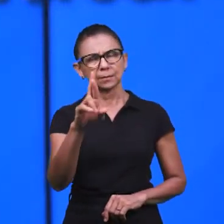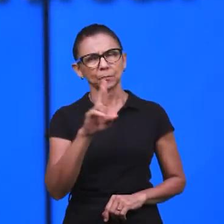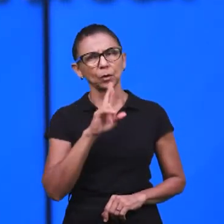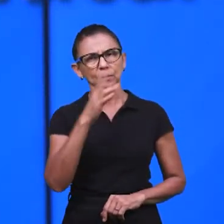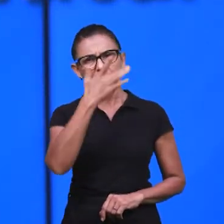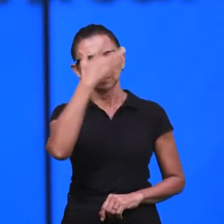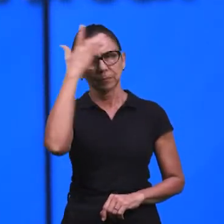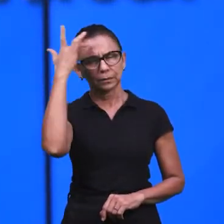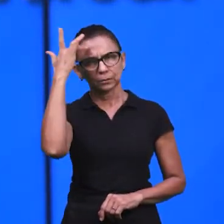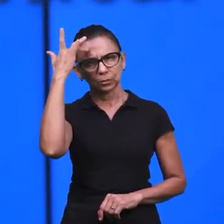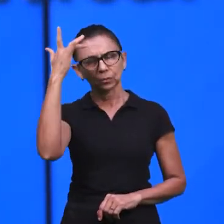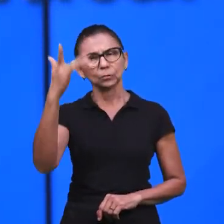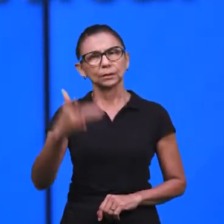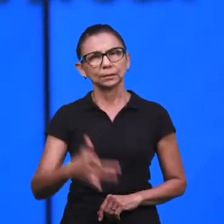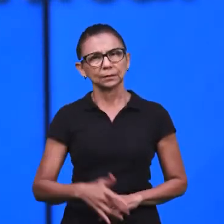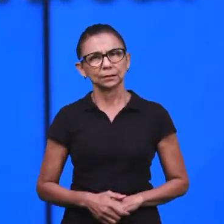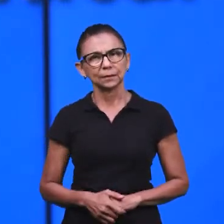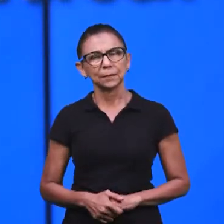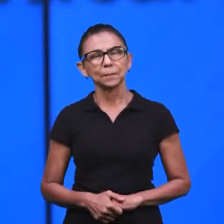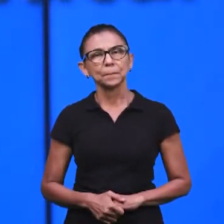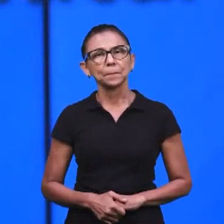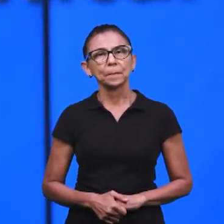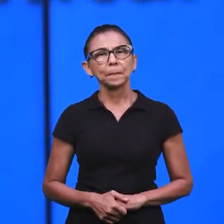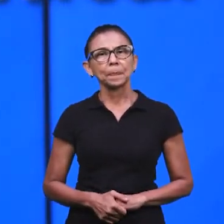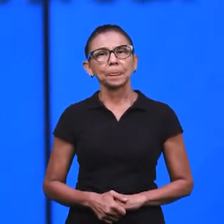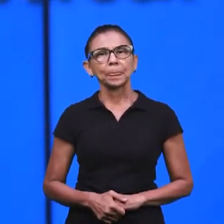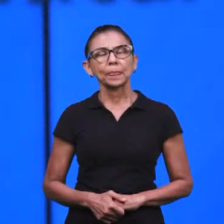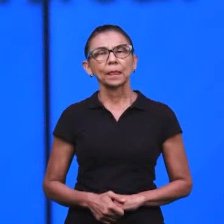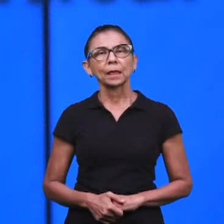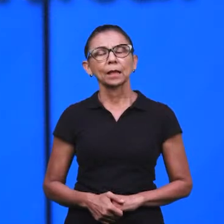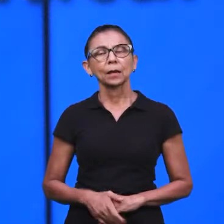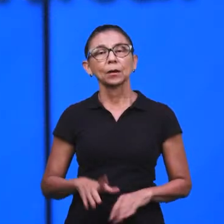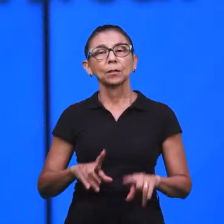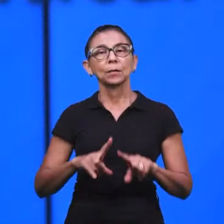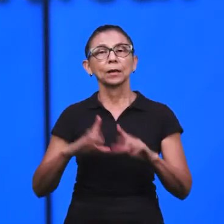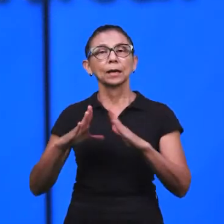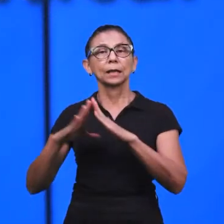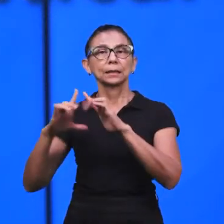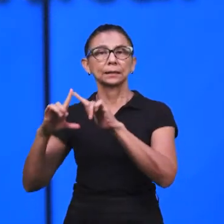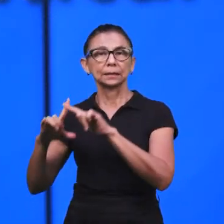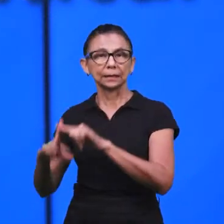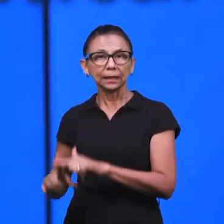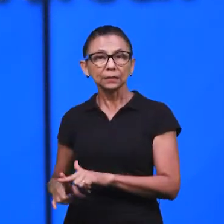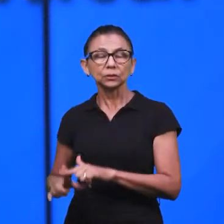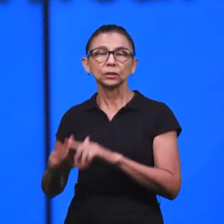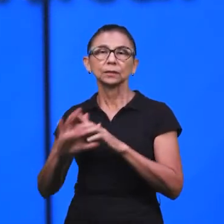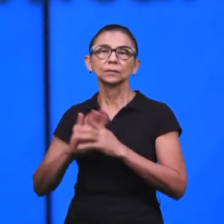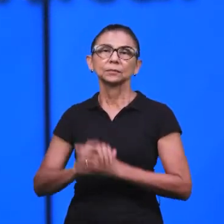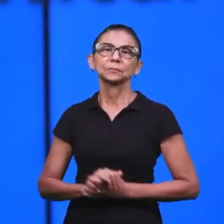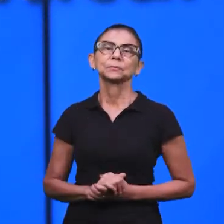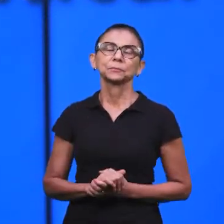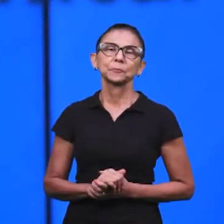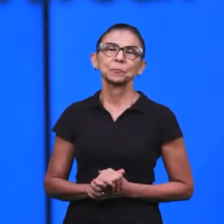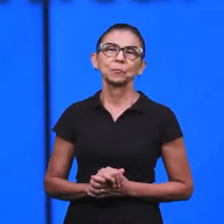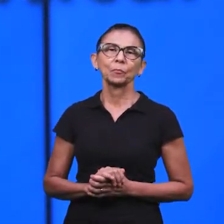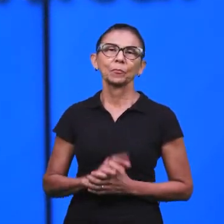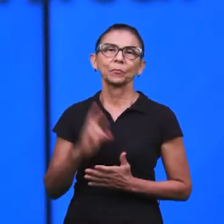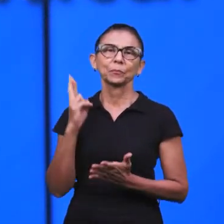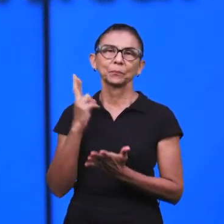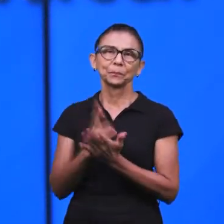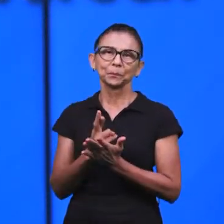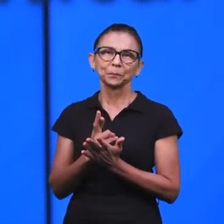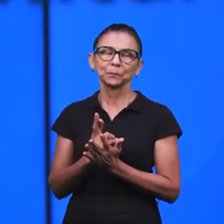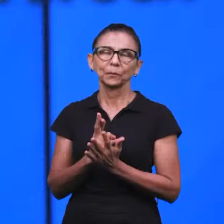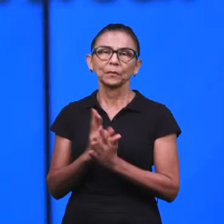irmãos deram outras respostas, das outras letras, né? Mas uma igreja que ela sobe, ela é o resultado